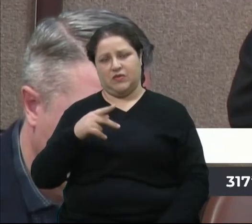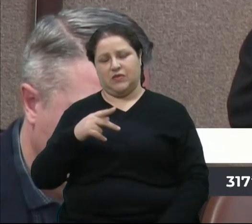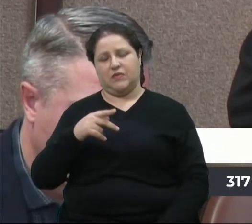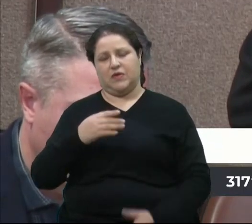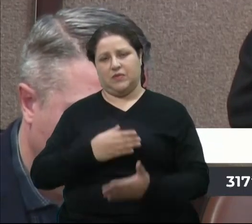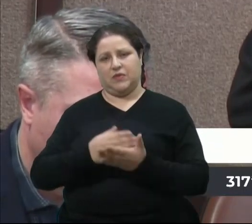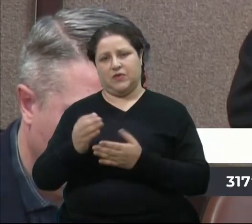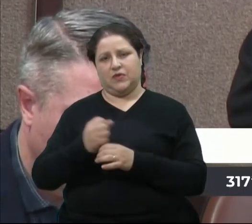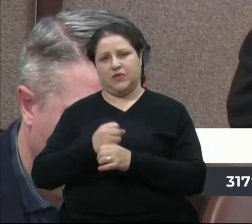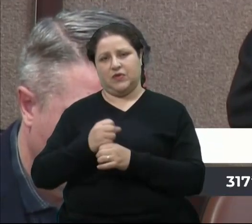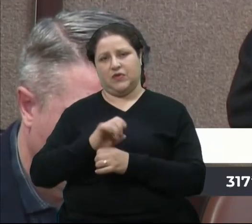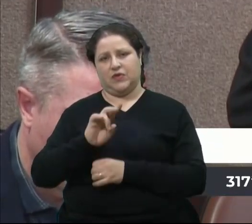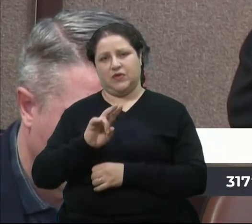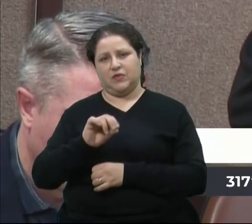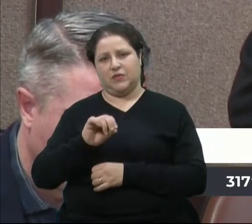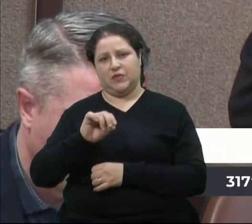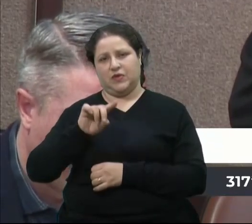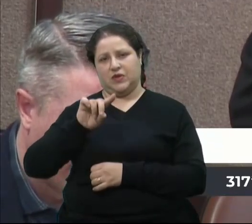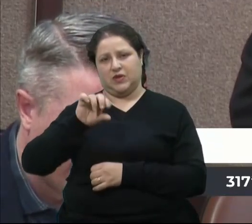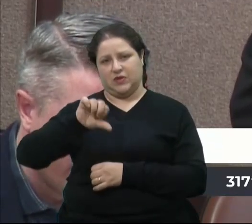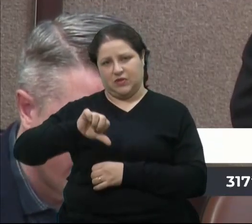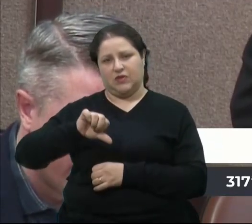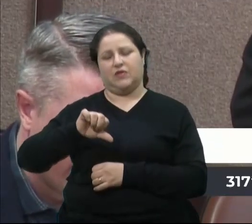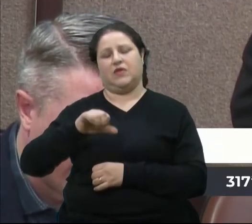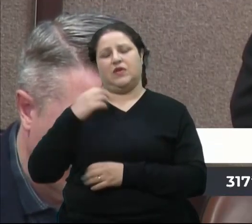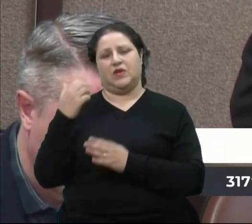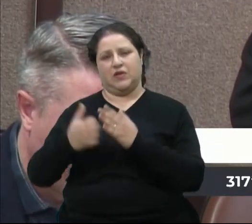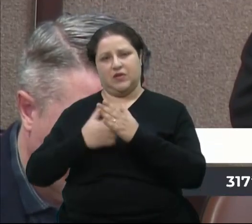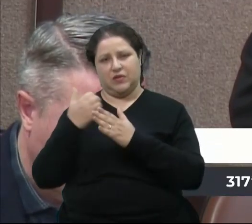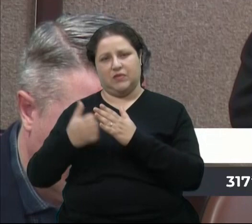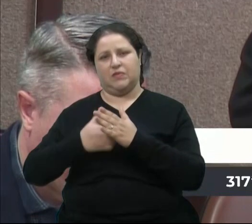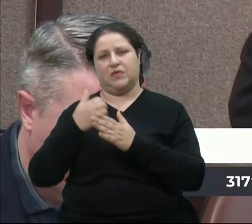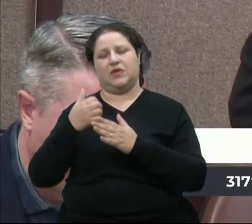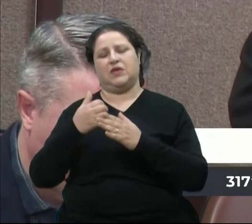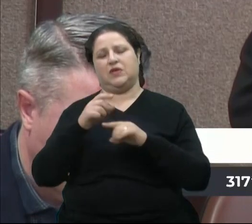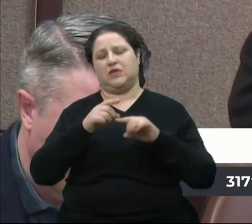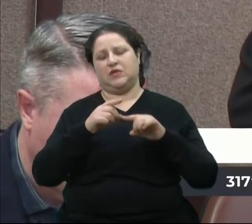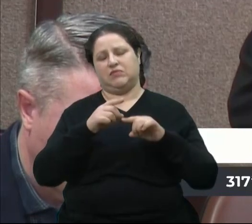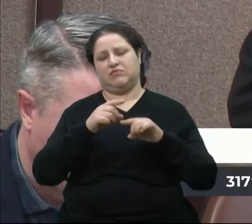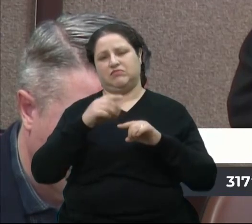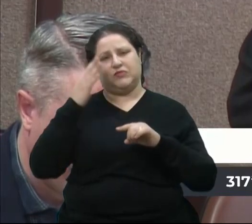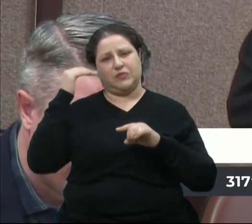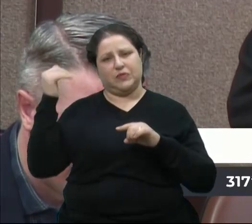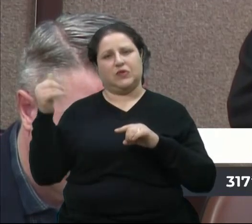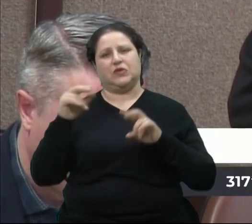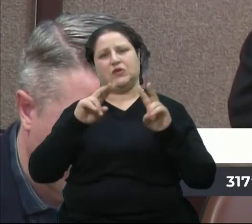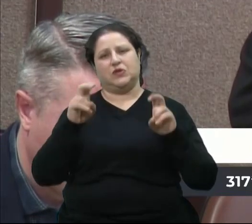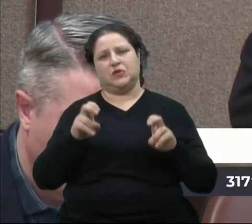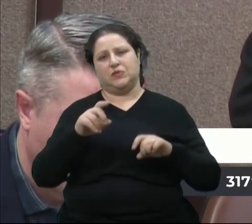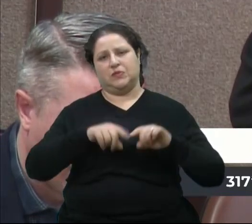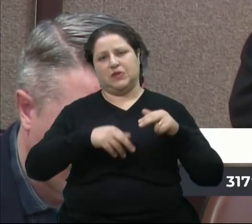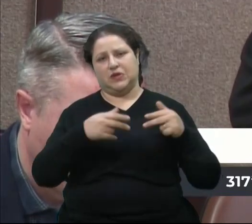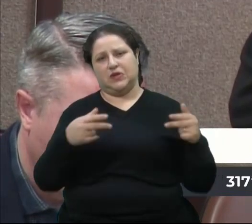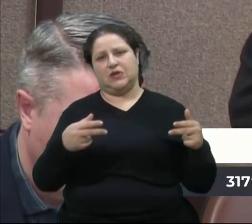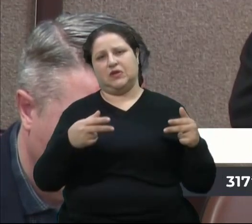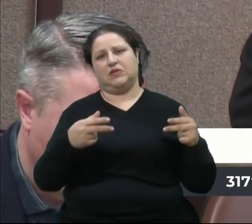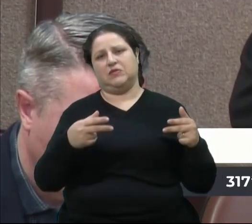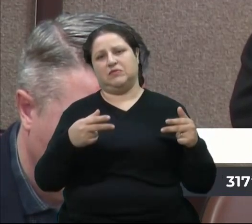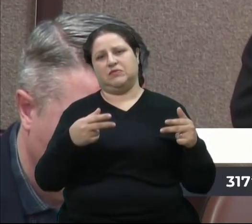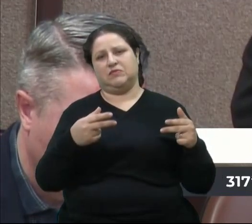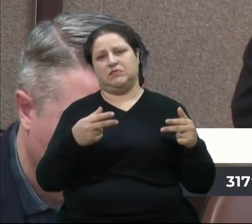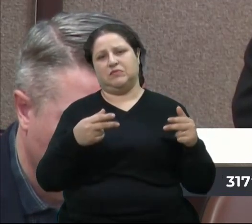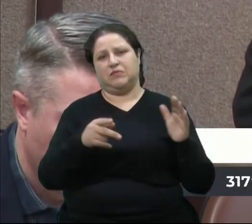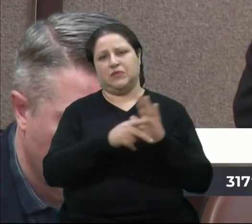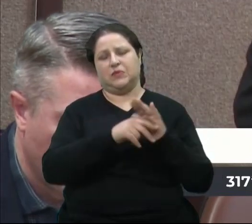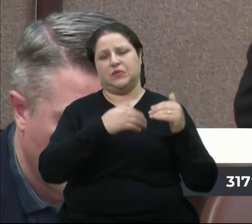empresa renomada nos setores de implementos para transporte, autopeças e serviços, o homenageado tem desempenho e um papel